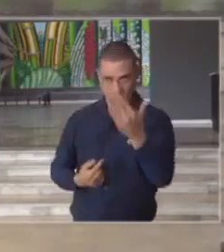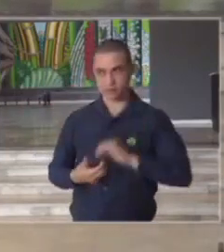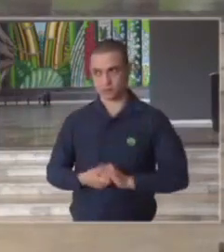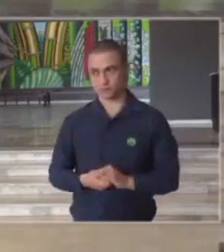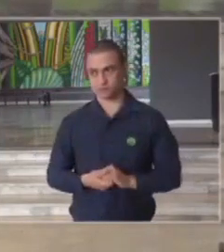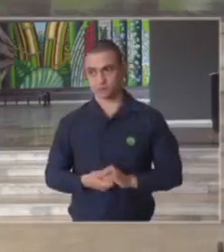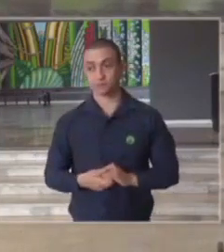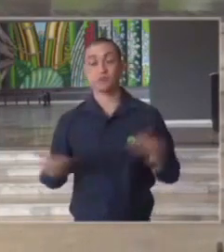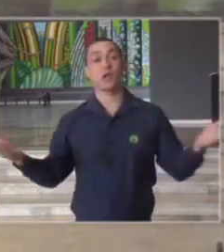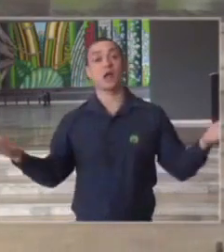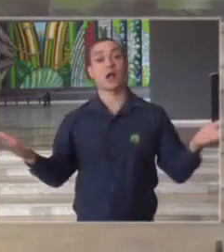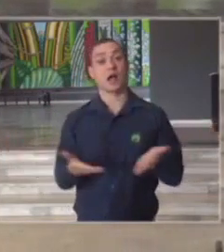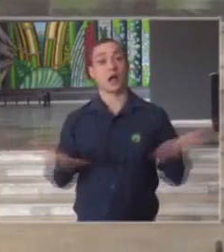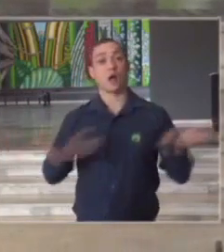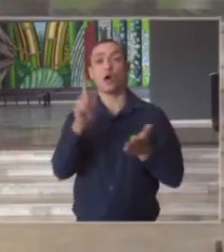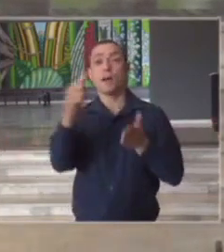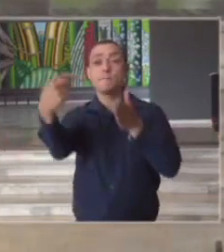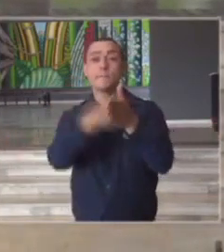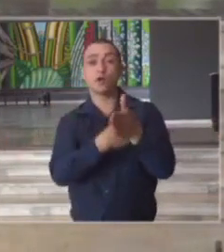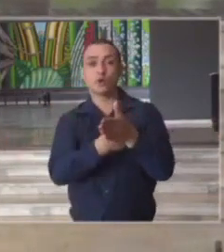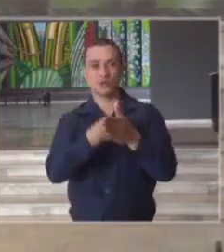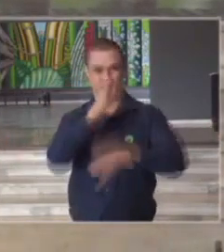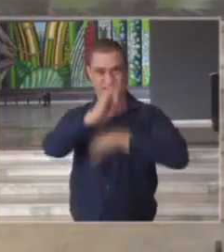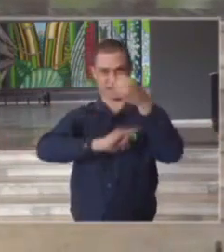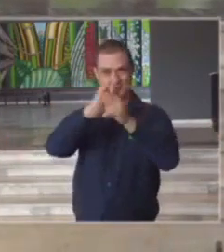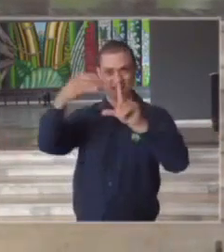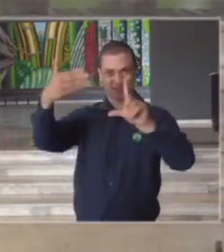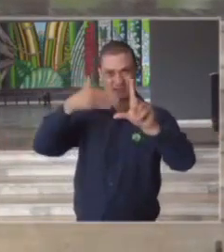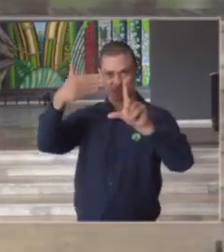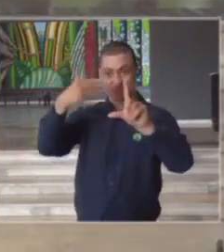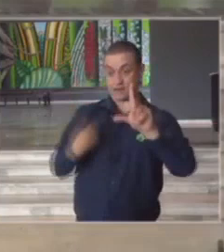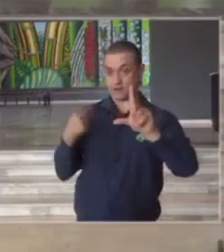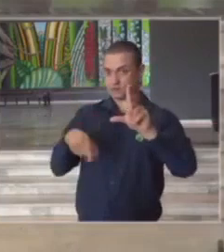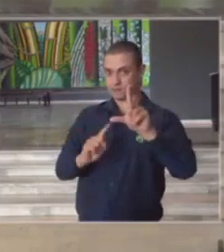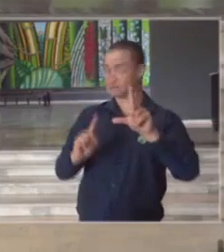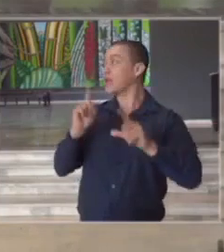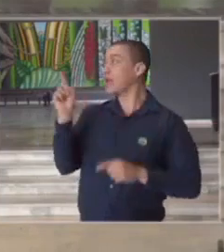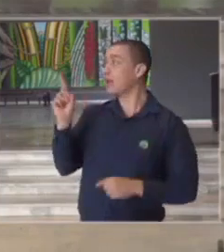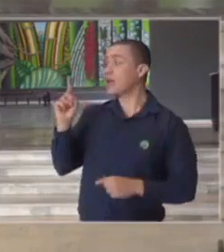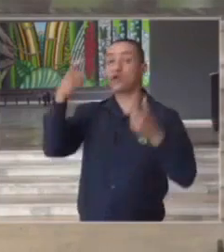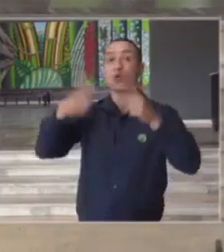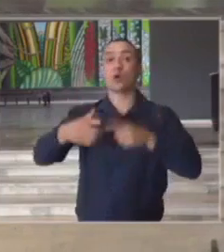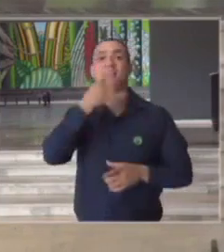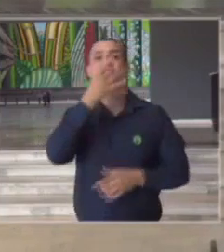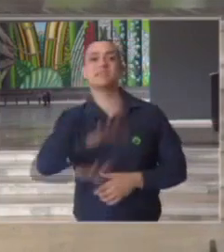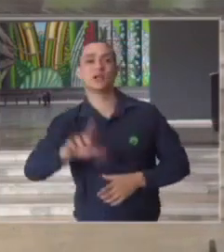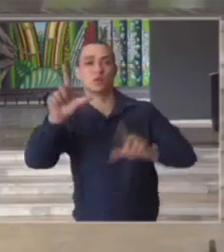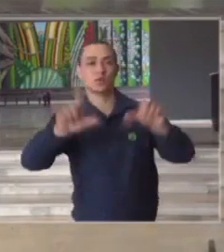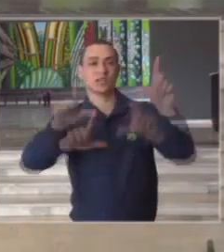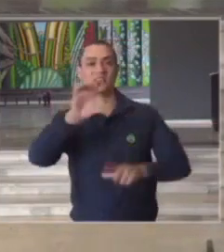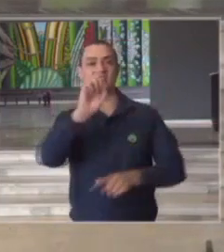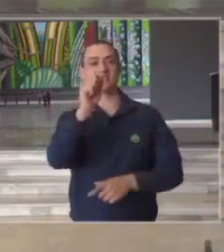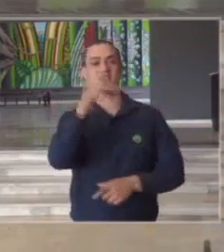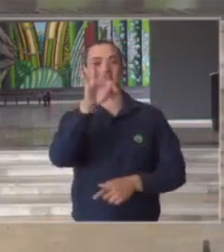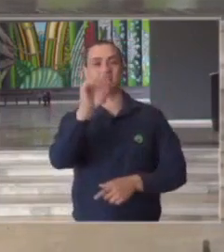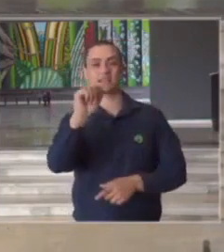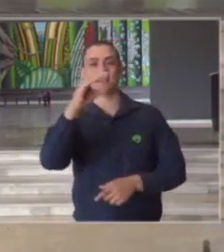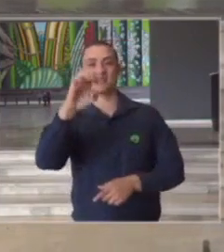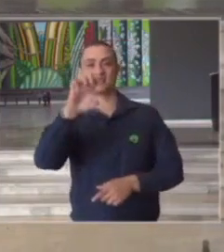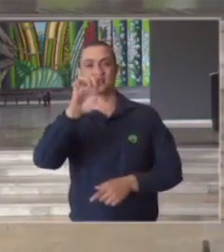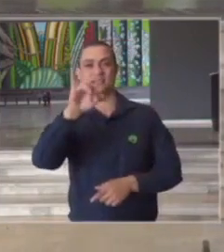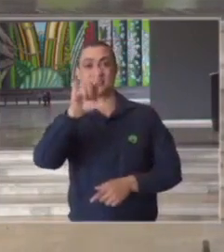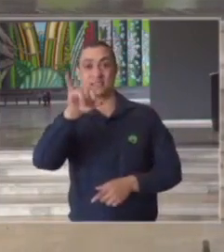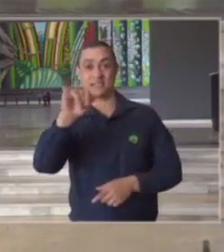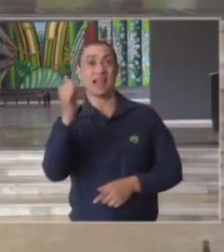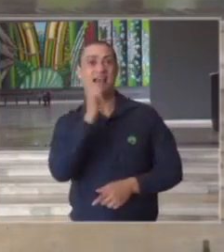perguntas vamos agora a uma pergunta online não presencial ela vem de Santos da TV Santa Cecília da jornalista